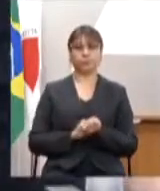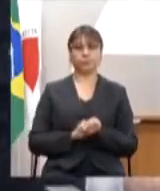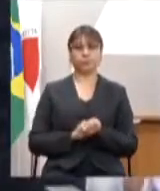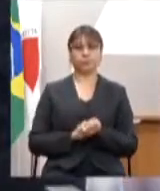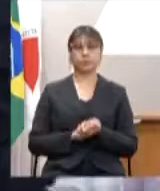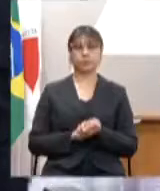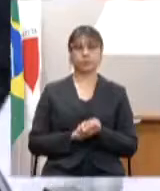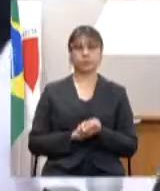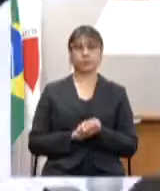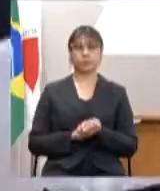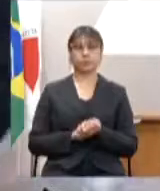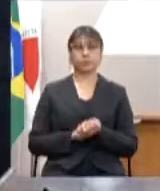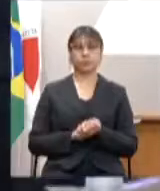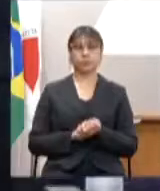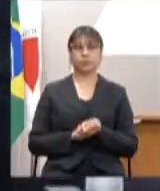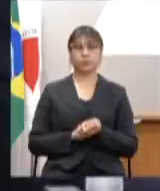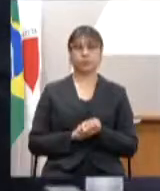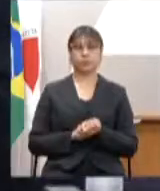tentar